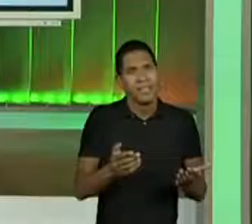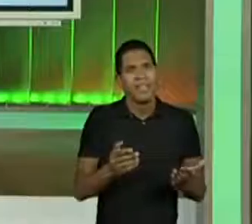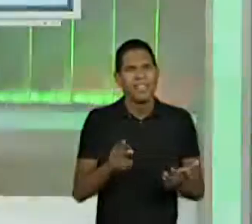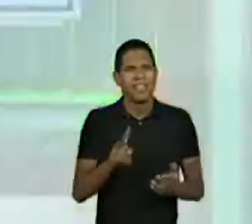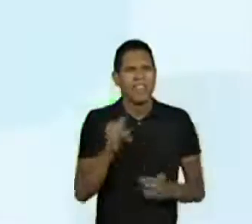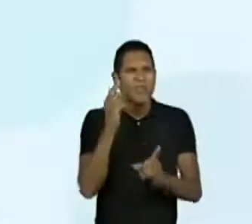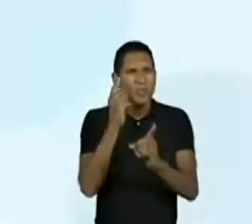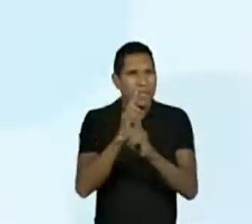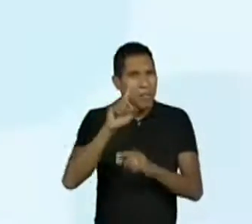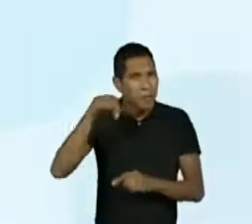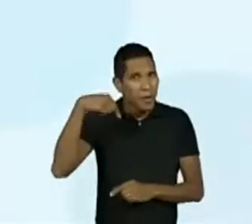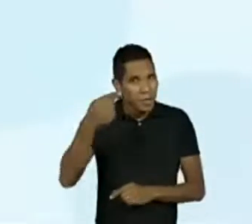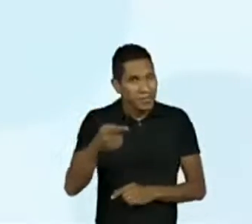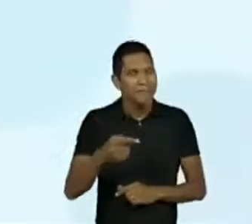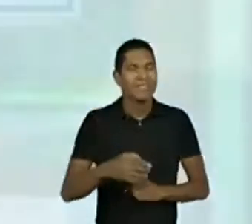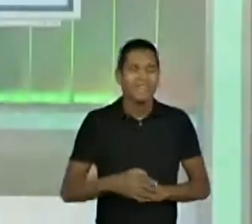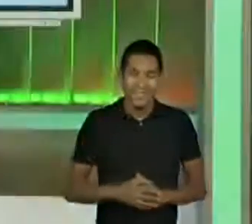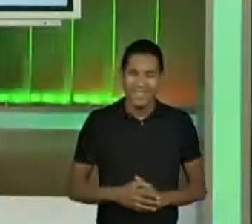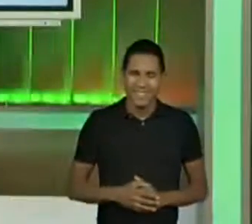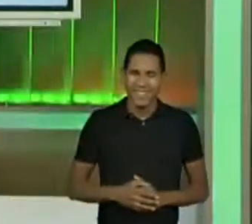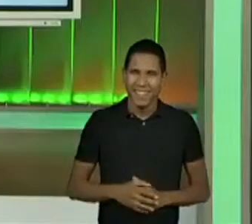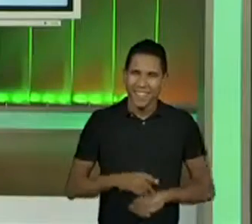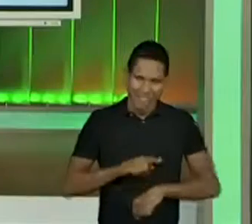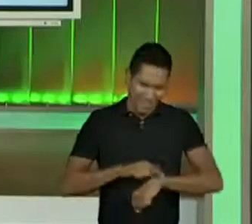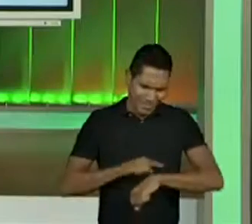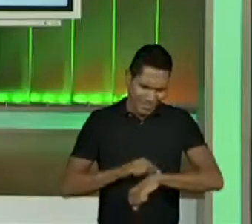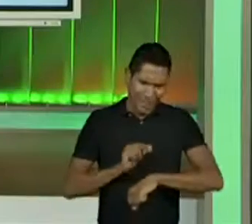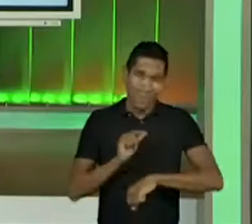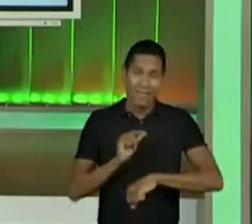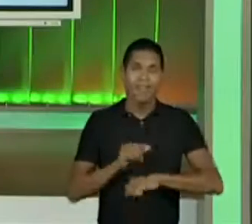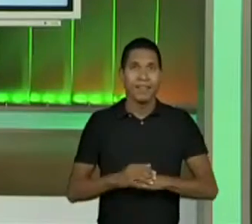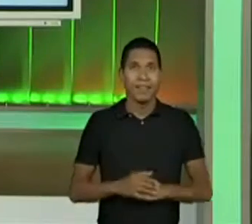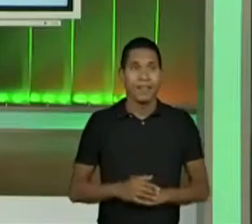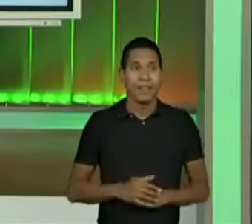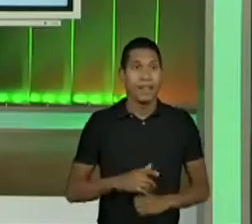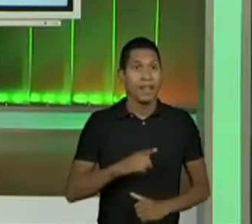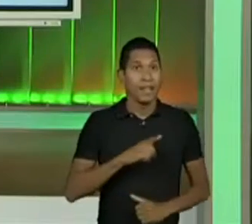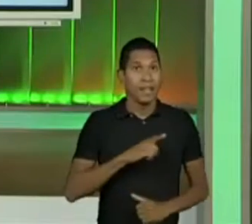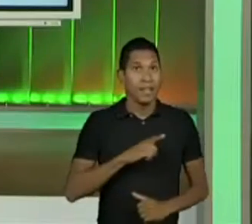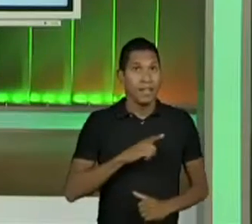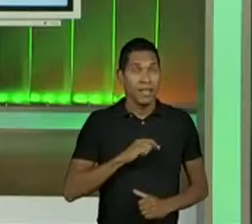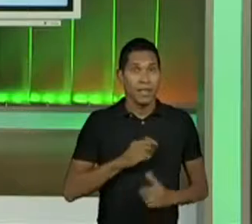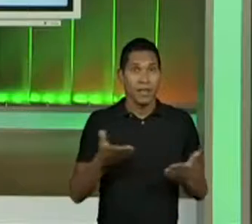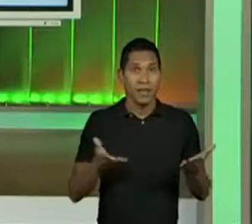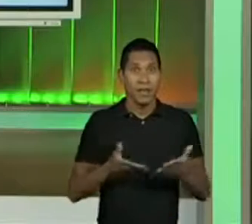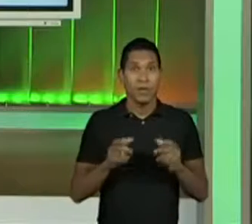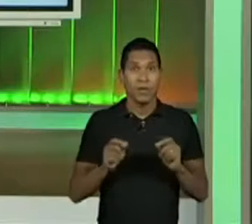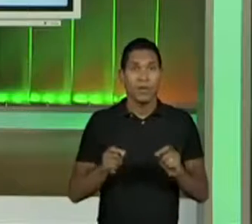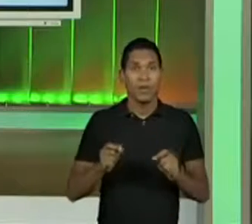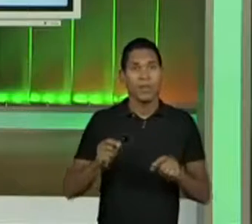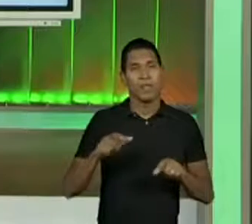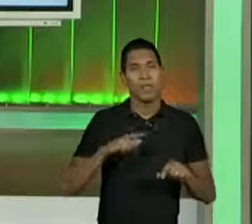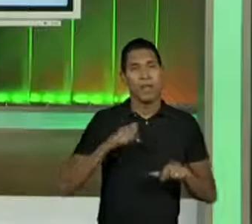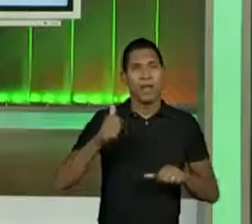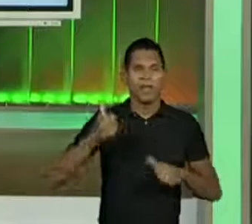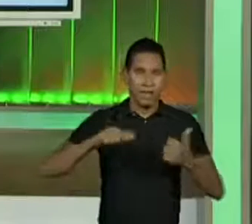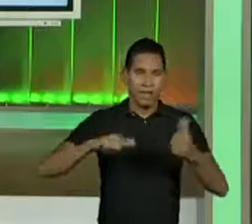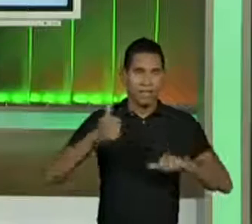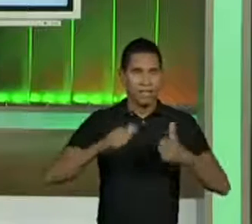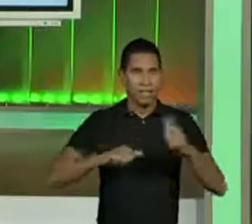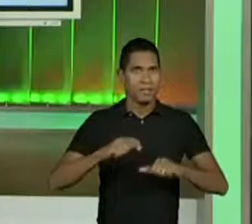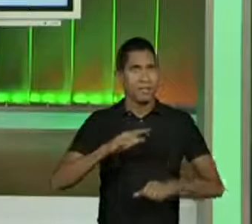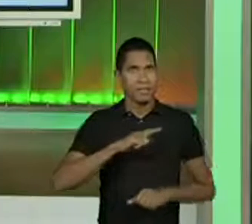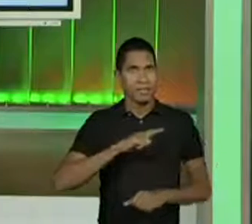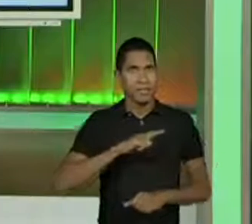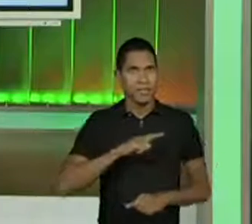estaremos juntos na próxima aula, que é daqui a pouco. Temos aí a tela para avaliação. Já